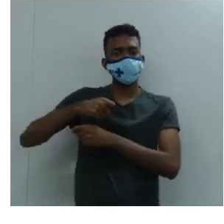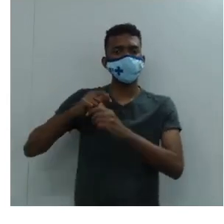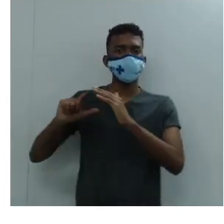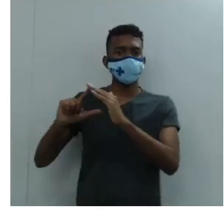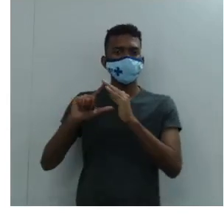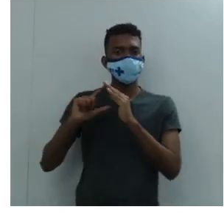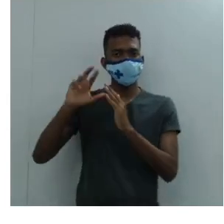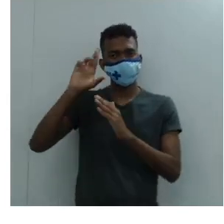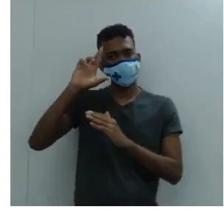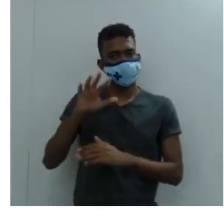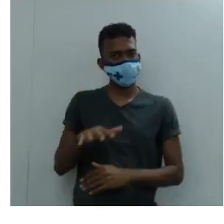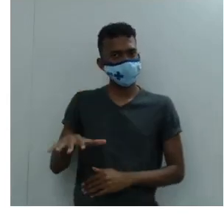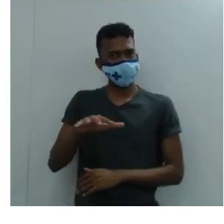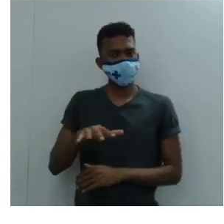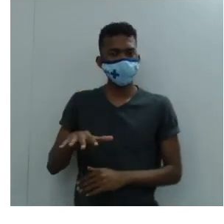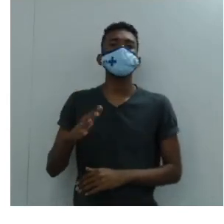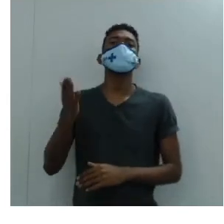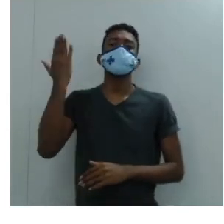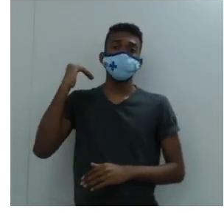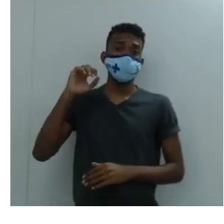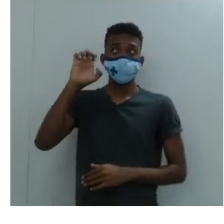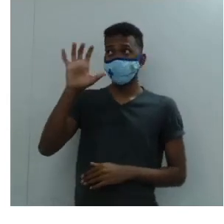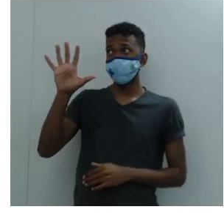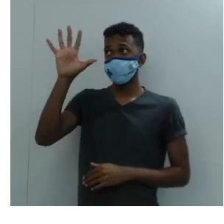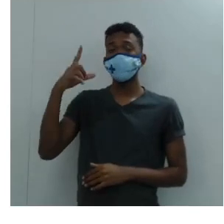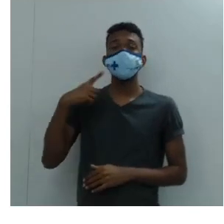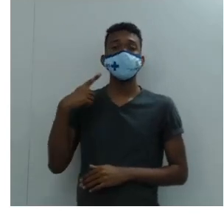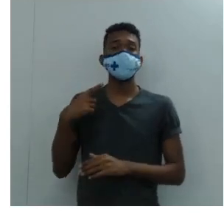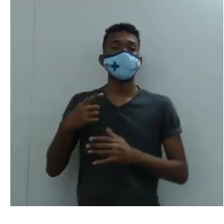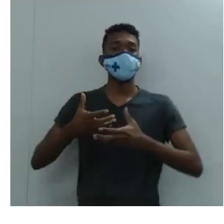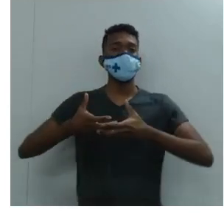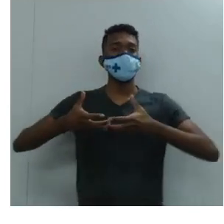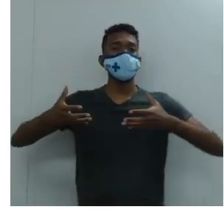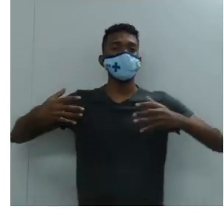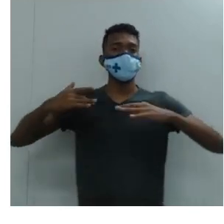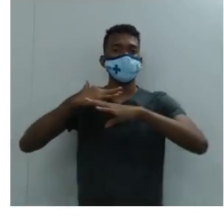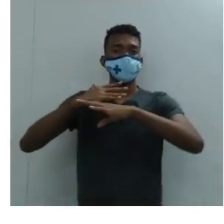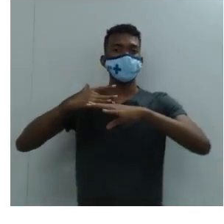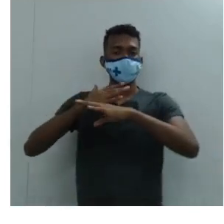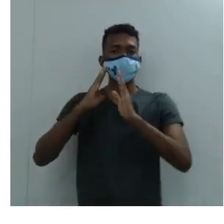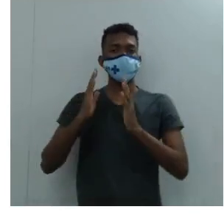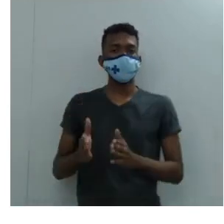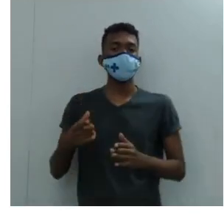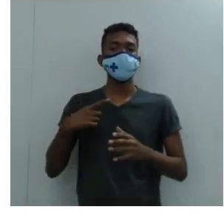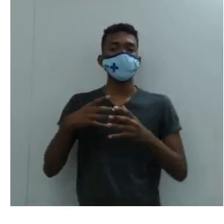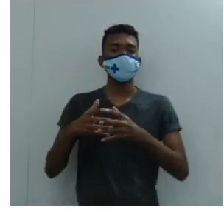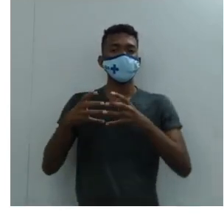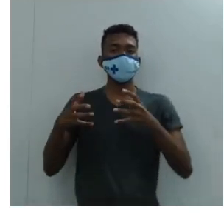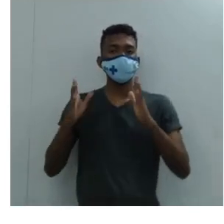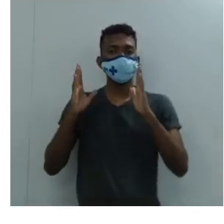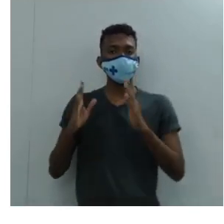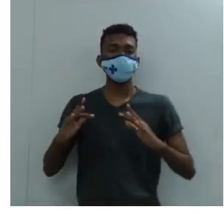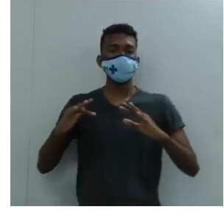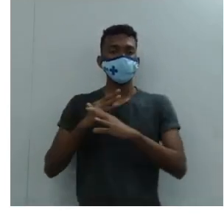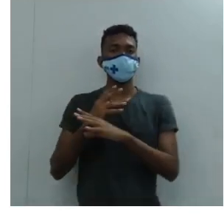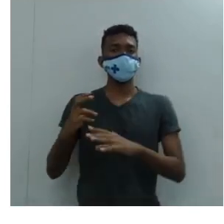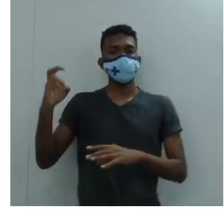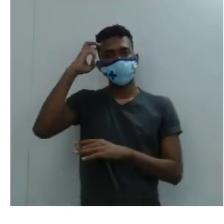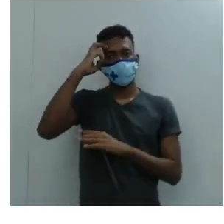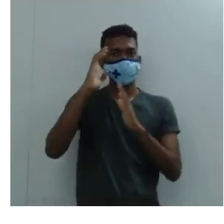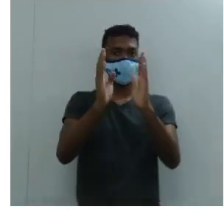teve um crescimento, né? Cidade, não é isso? Aí agora vem o crescimento simplesmente cultural.